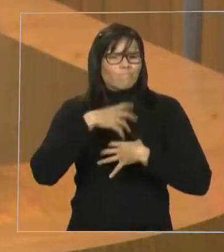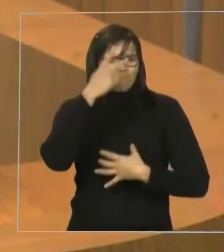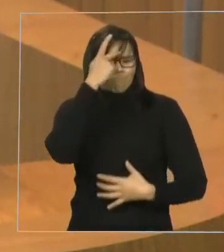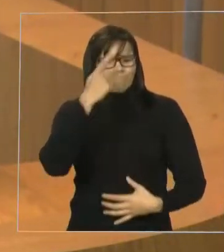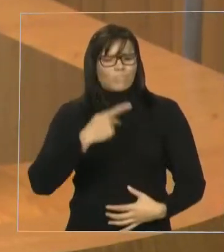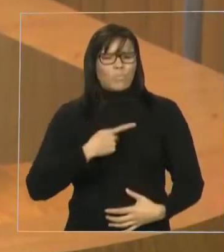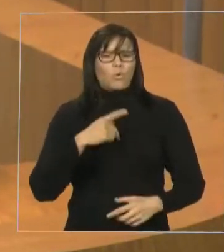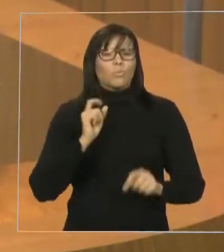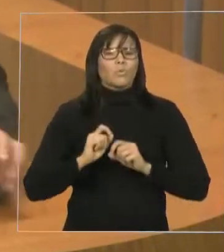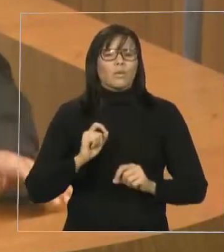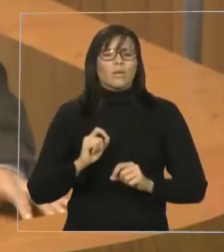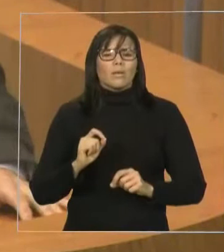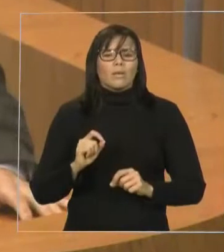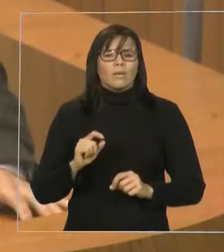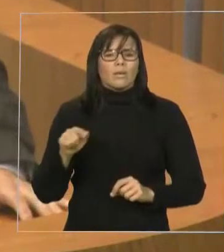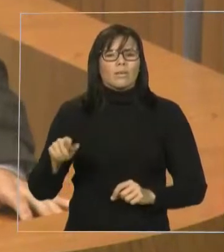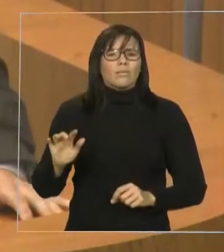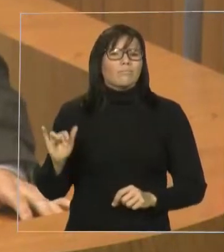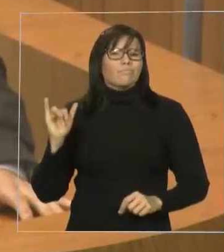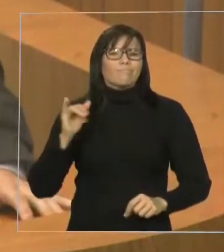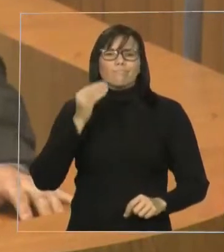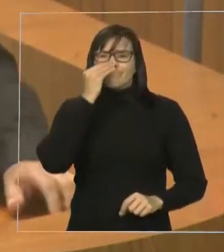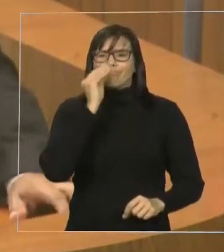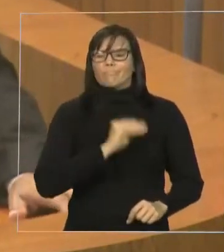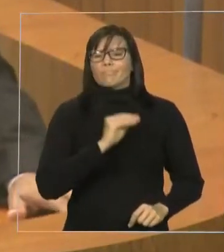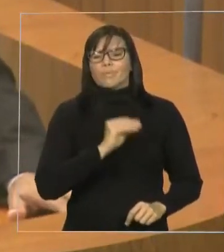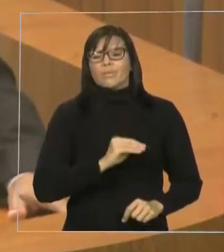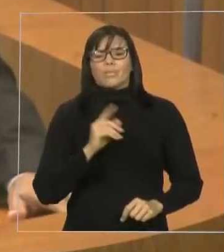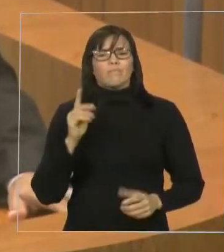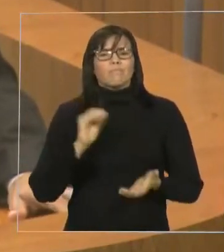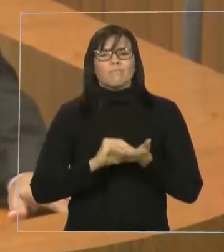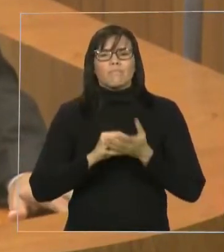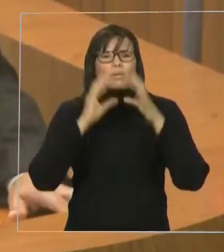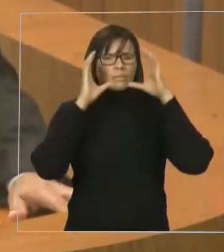a falta de compromisso, o desrespeito com o cidadão.